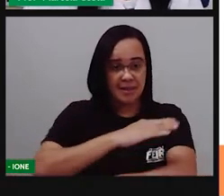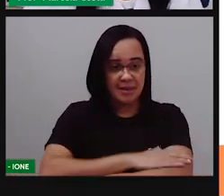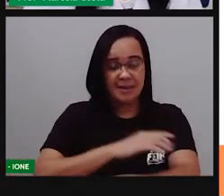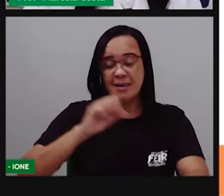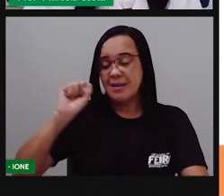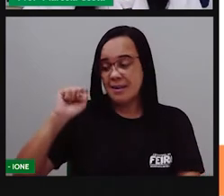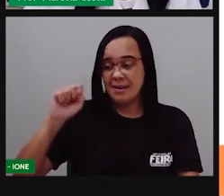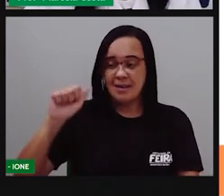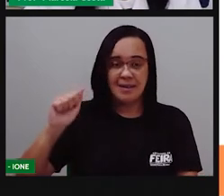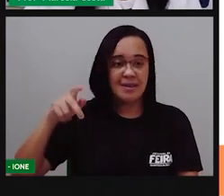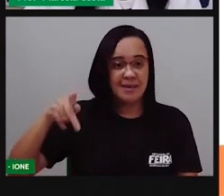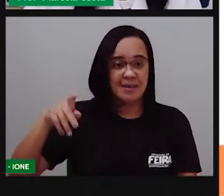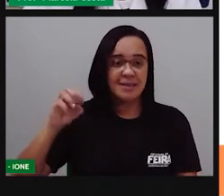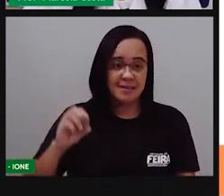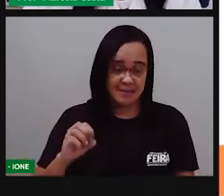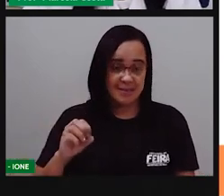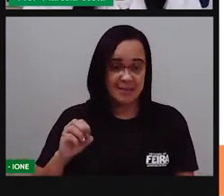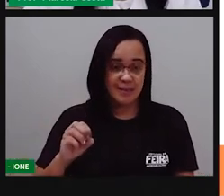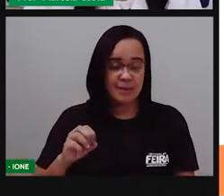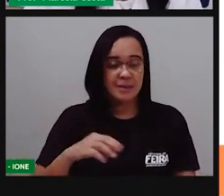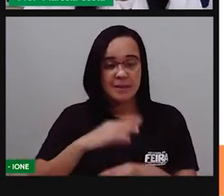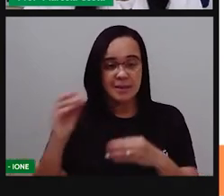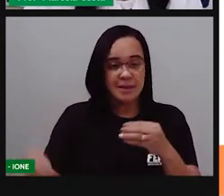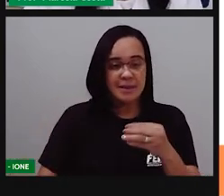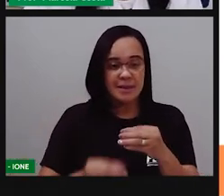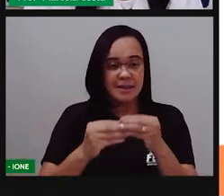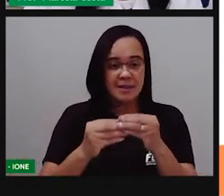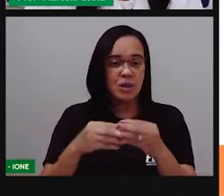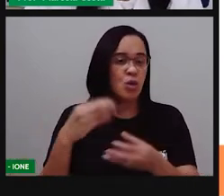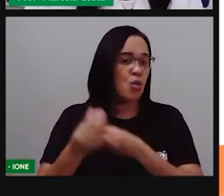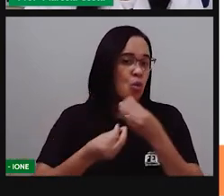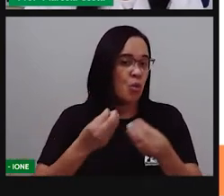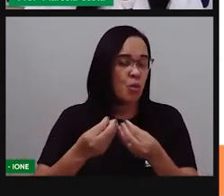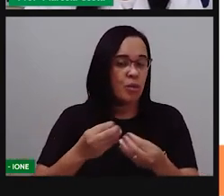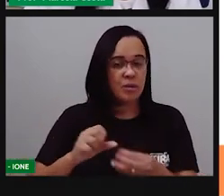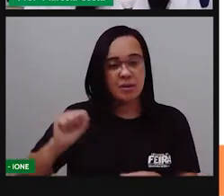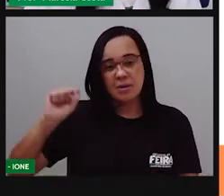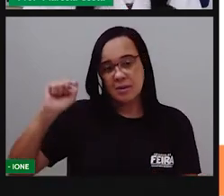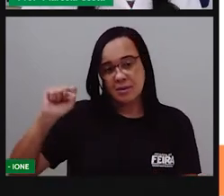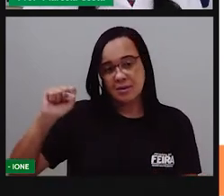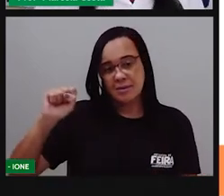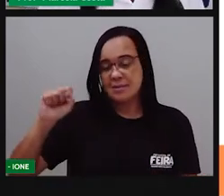sapo. Sapa.